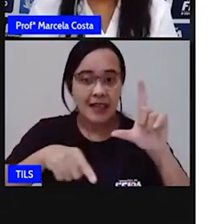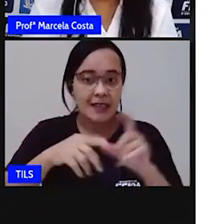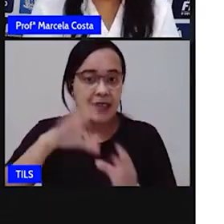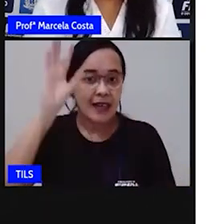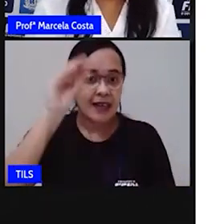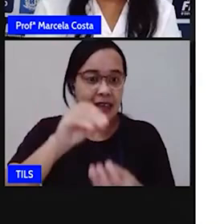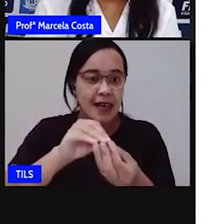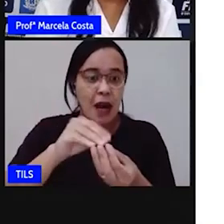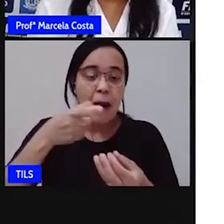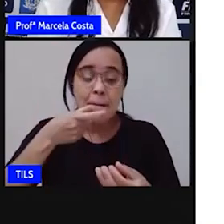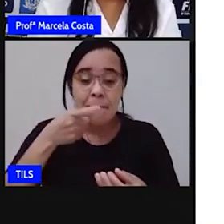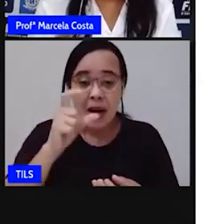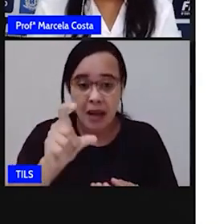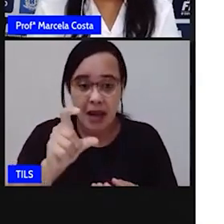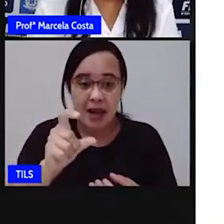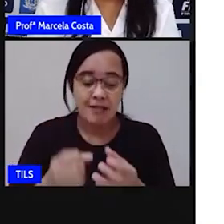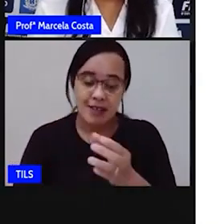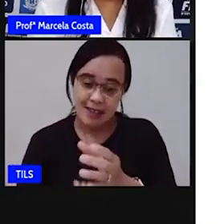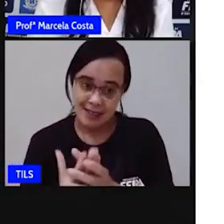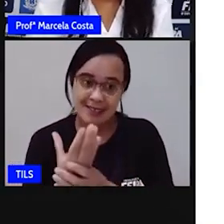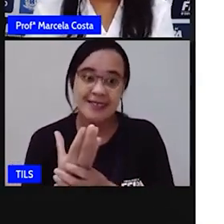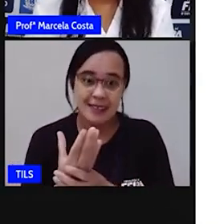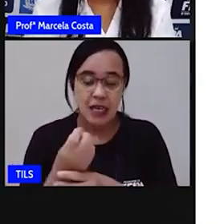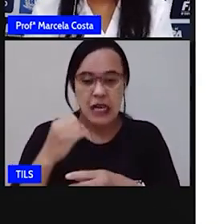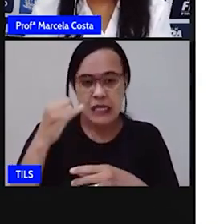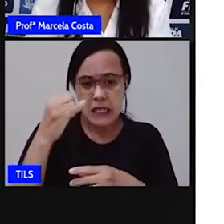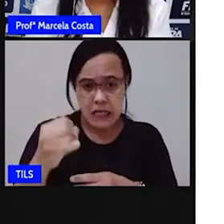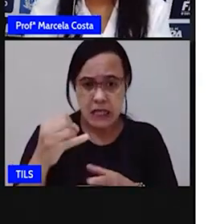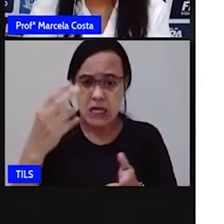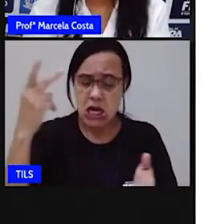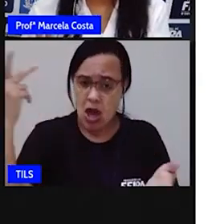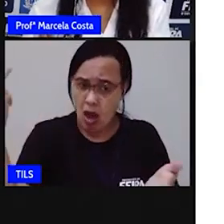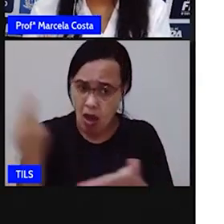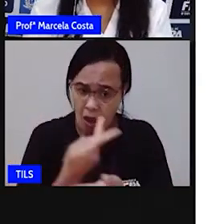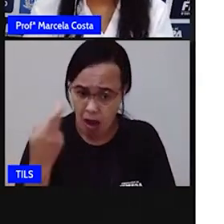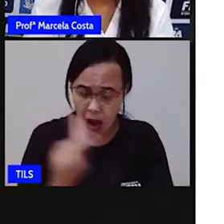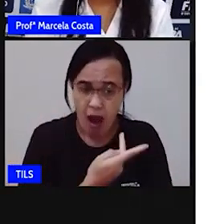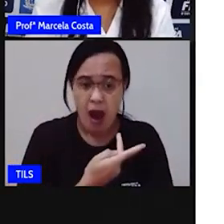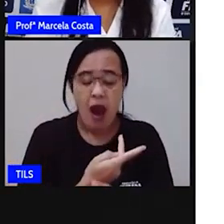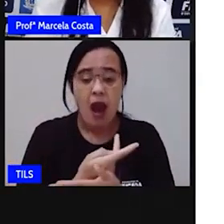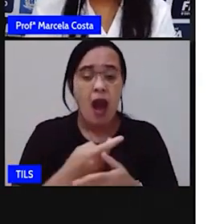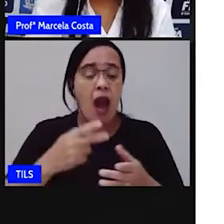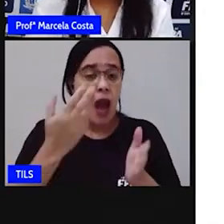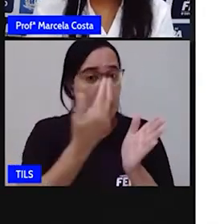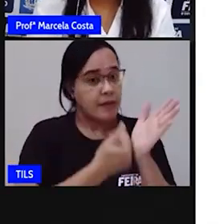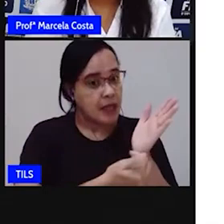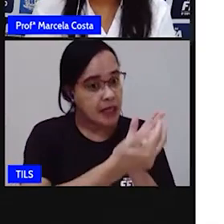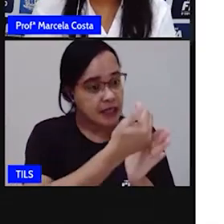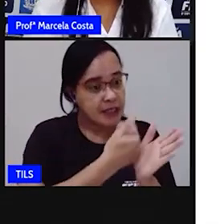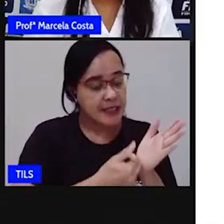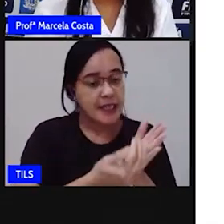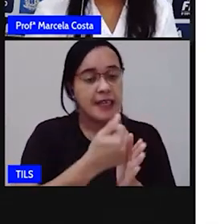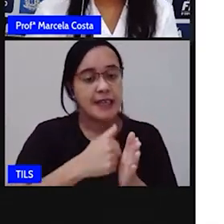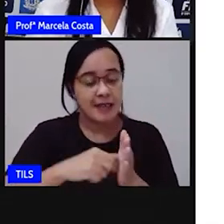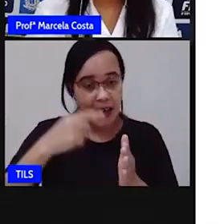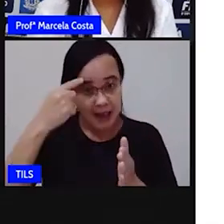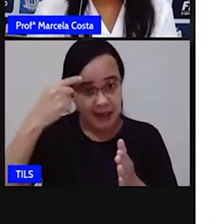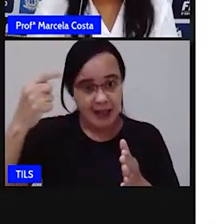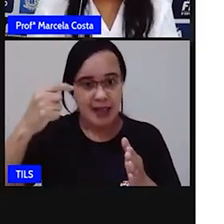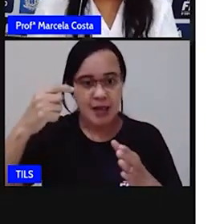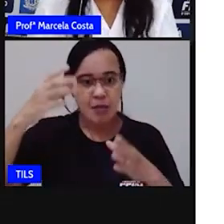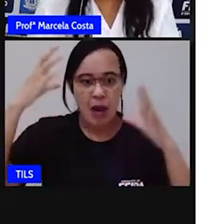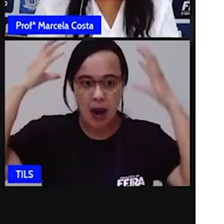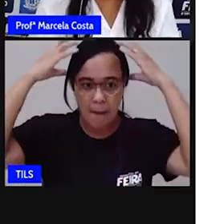Se ela errar, eu desenho uma parte do corpo pra montar um bonequinho que vai estar ali